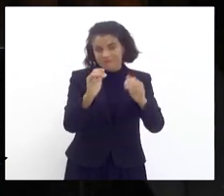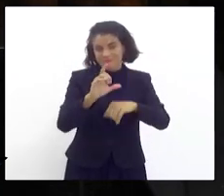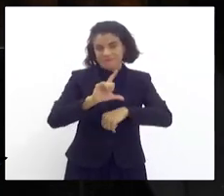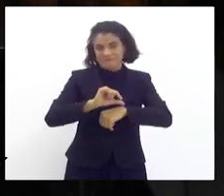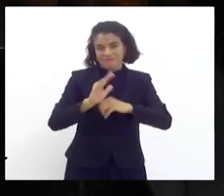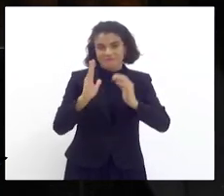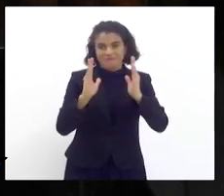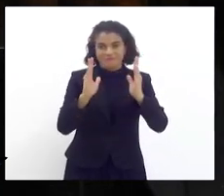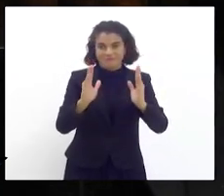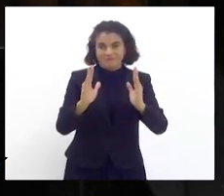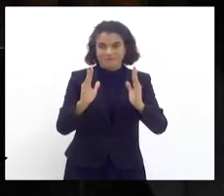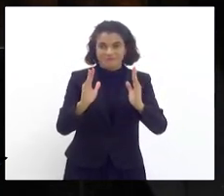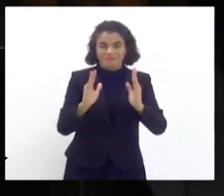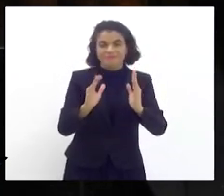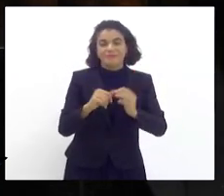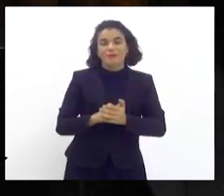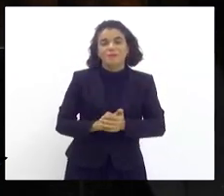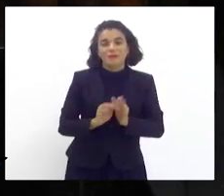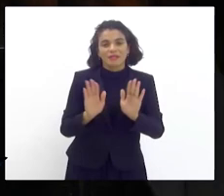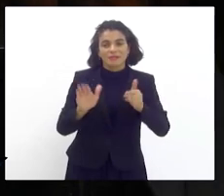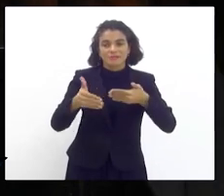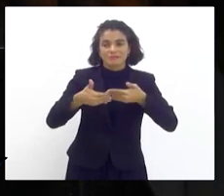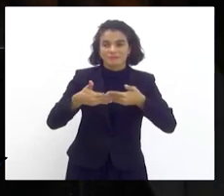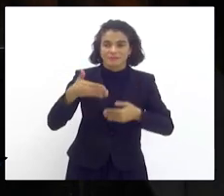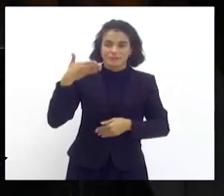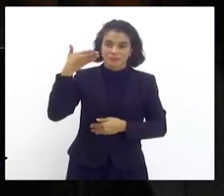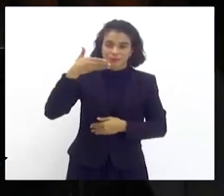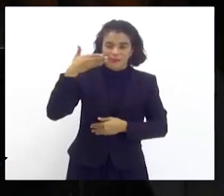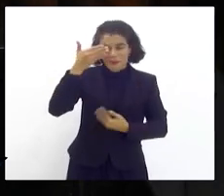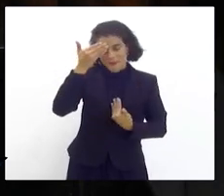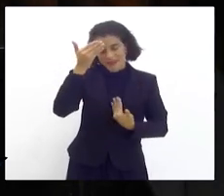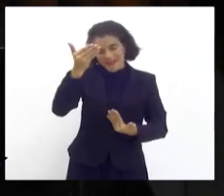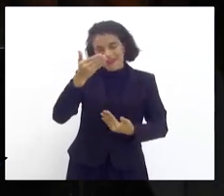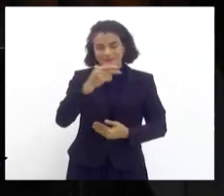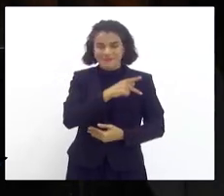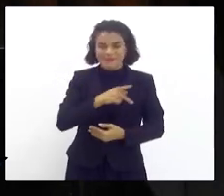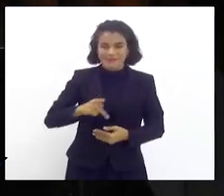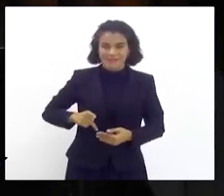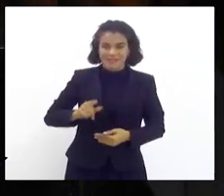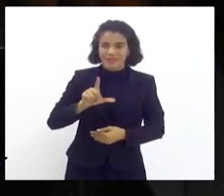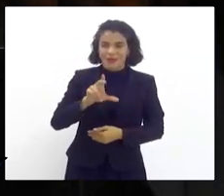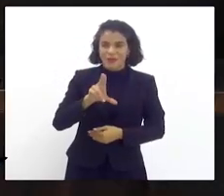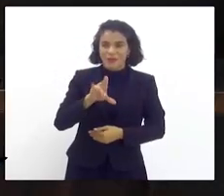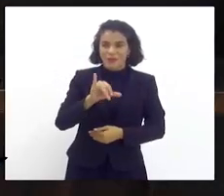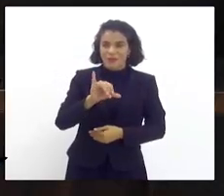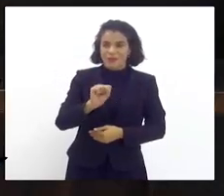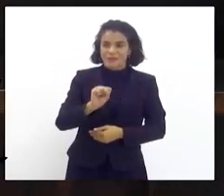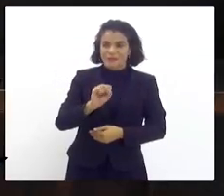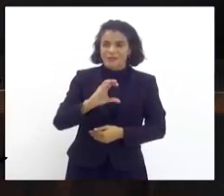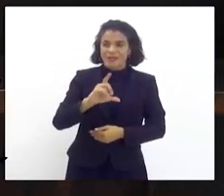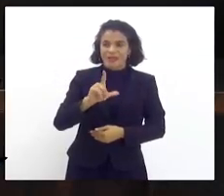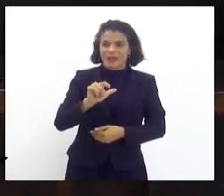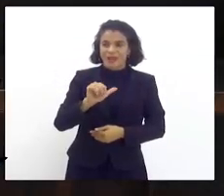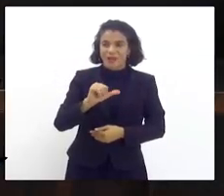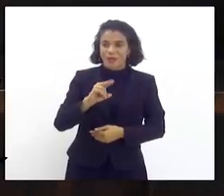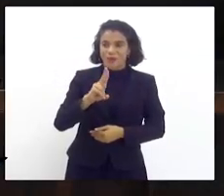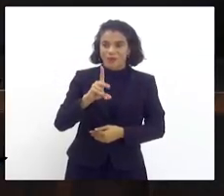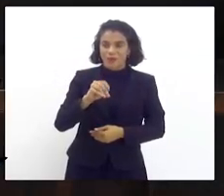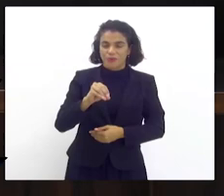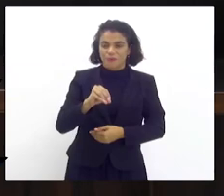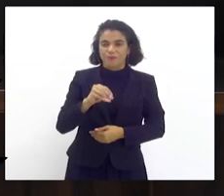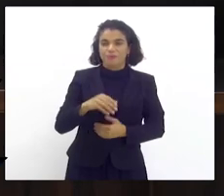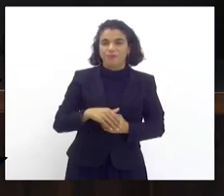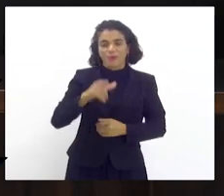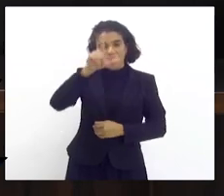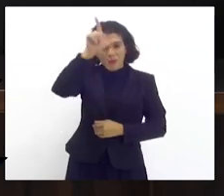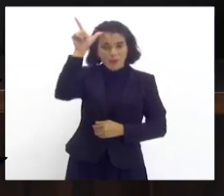vossa excelência e dar por encerrado a minha fala. Obrigado, presidente Luiz Cláudio. Solicito ao novo deputado Luiz